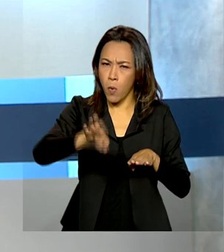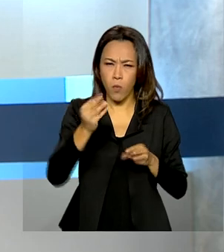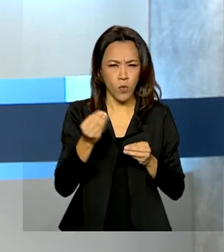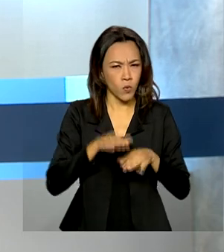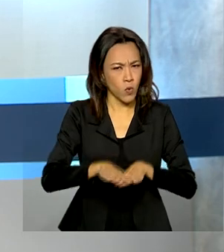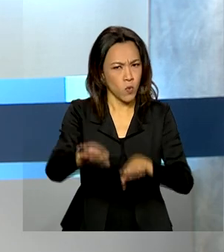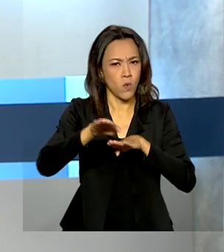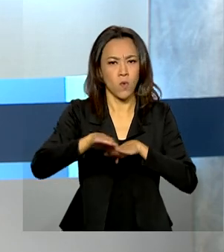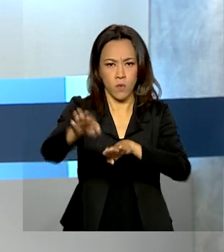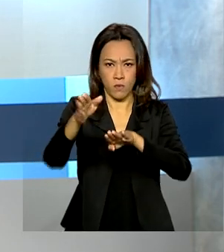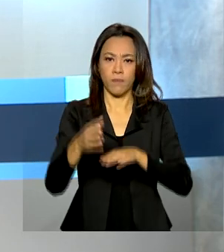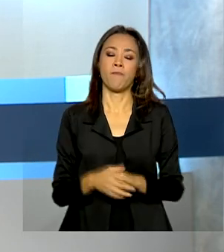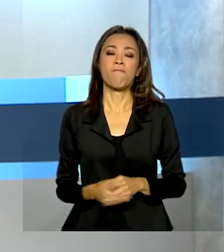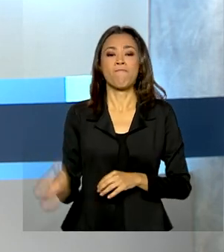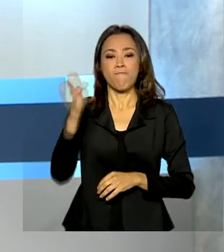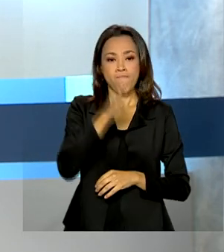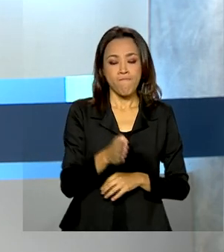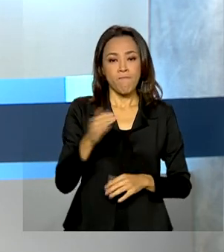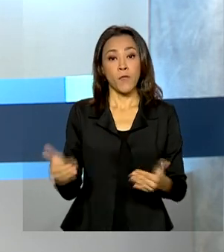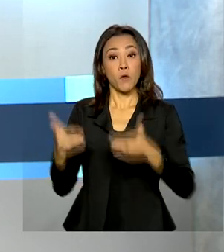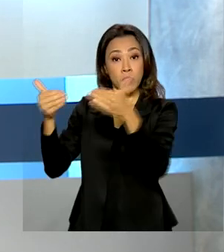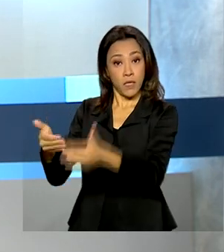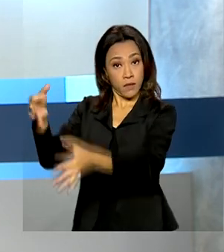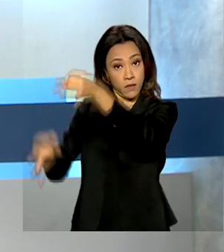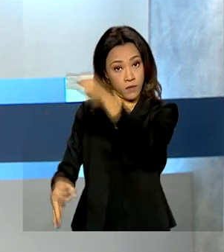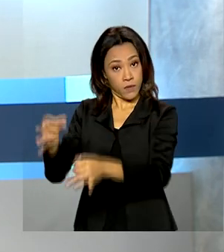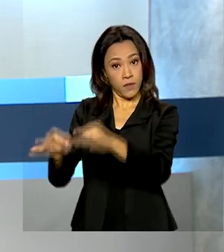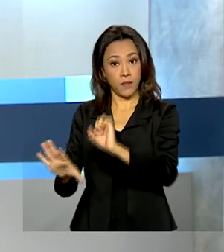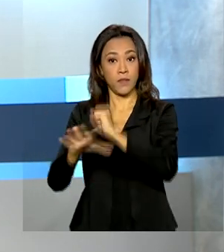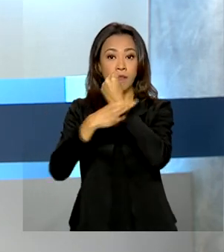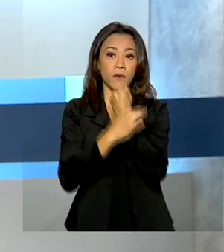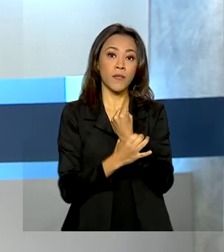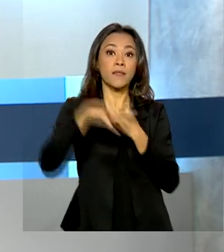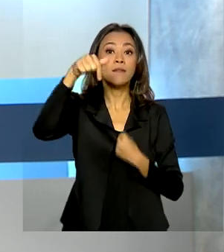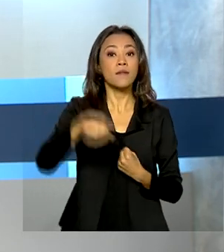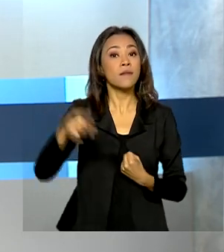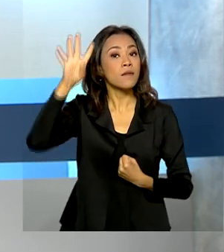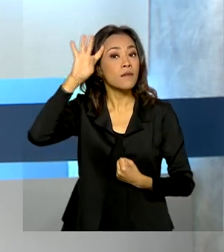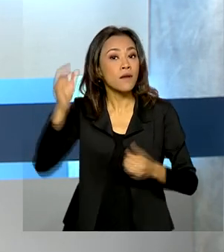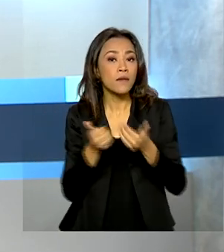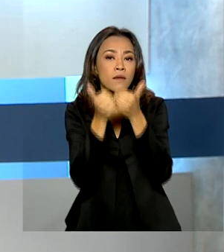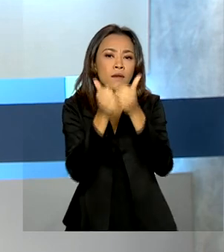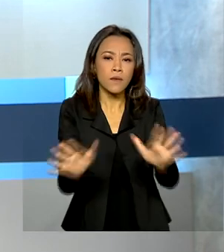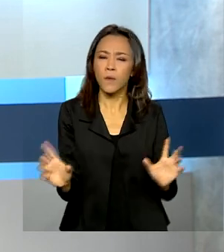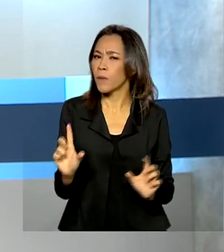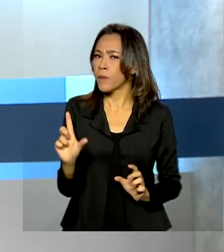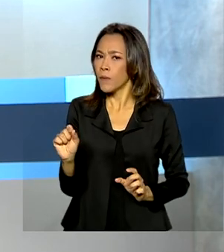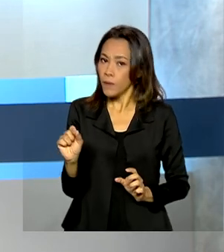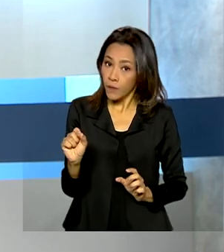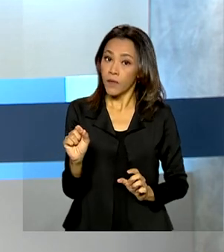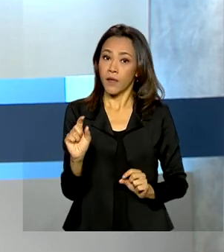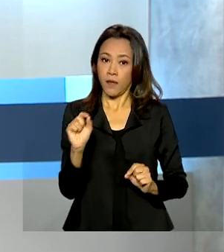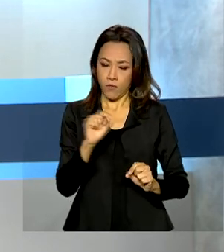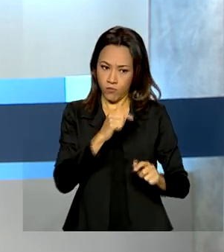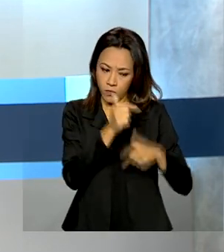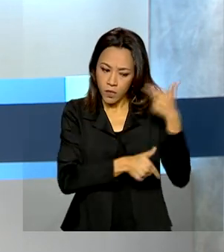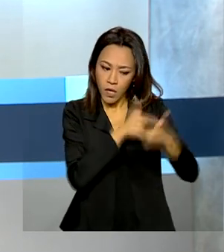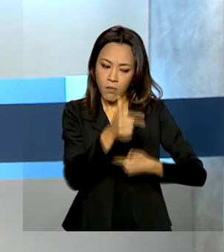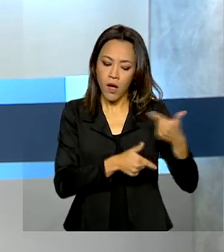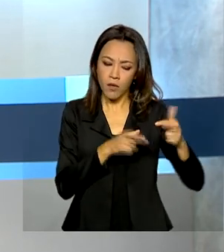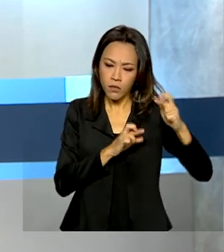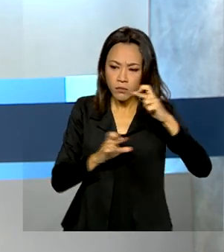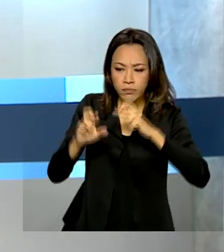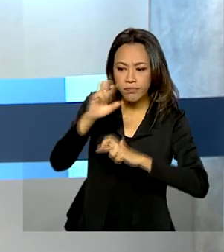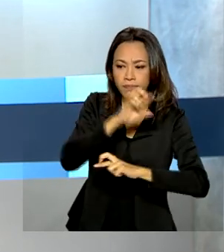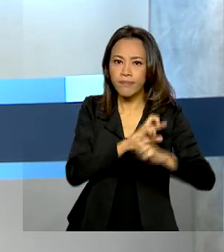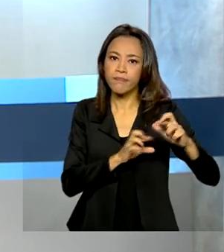O Ministério da Justiça e Segurança Pública iniciou nesta quarta-feira a Operação Narco Brasil. Será uma grande